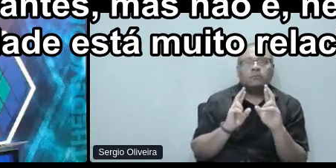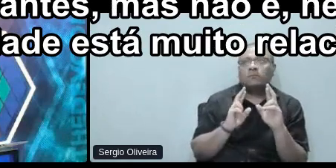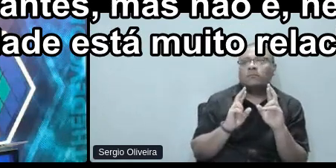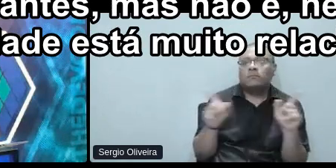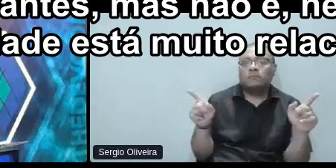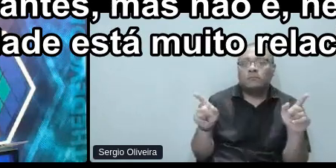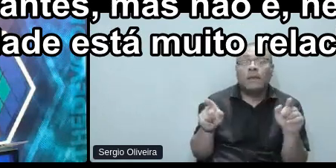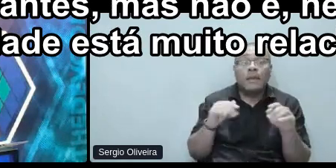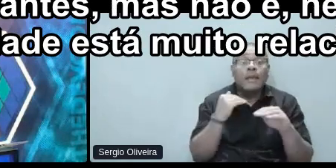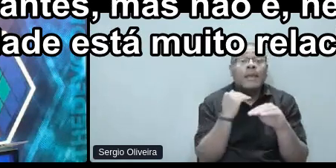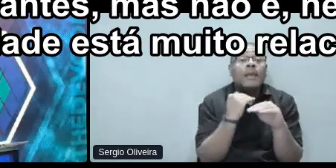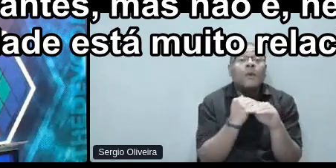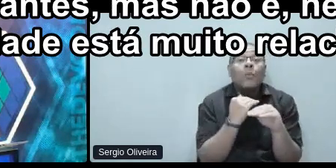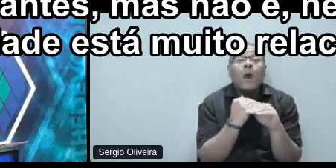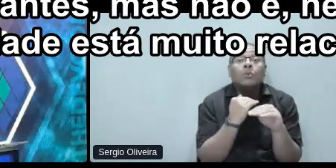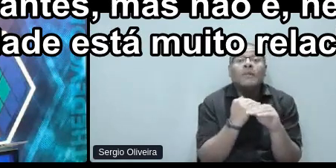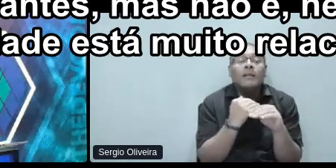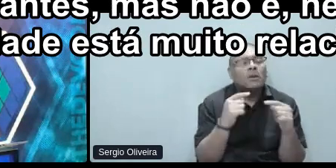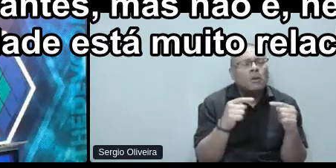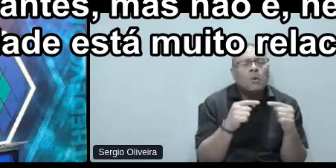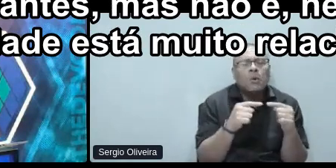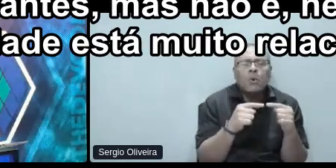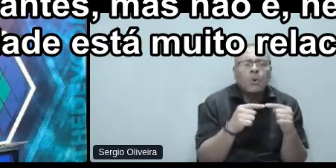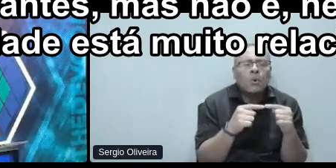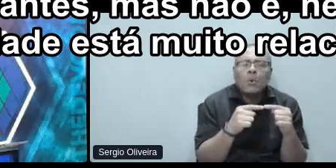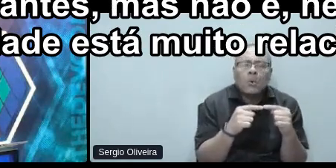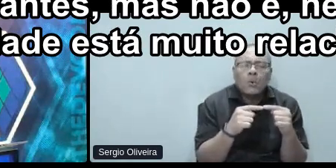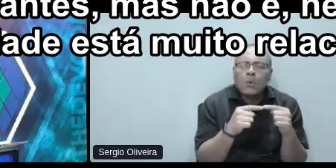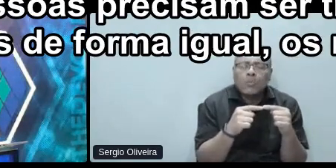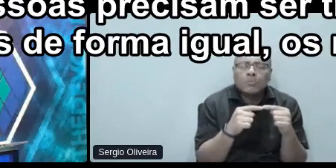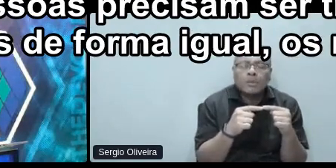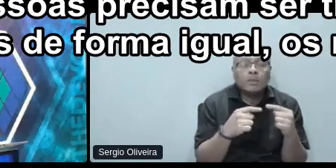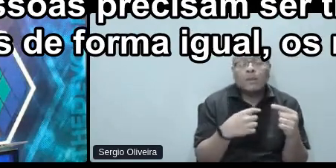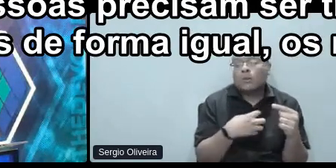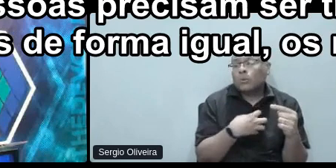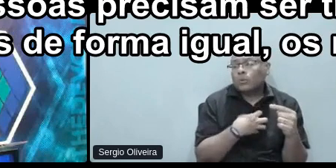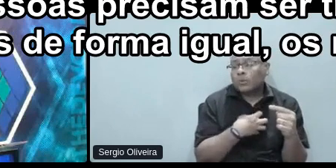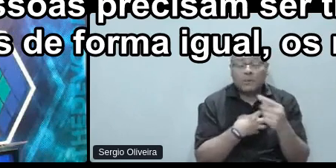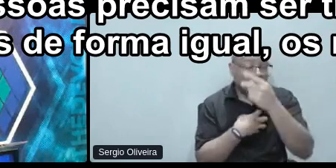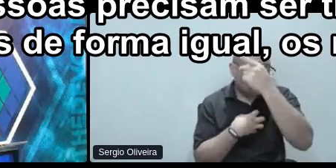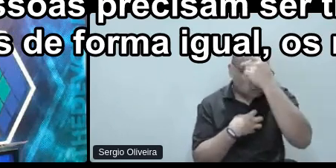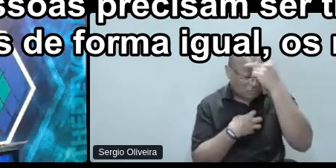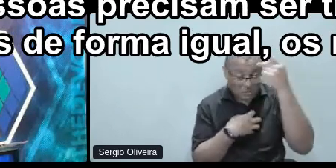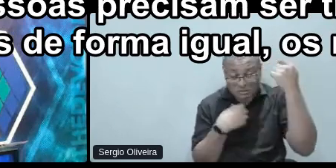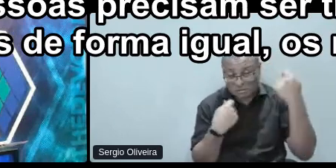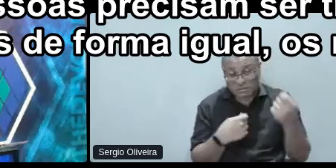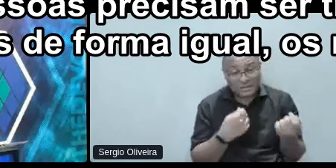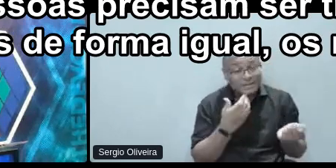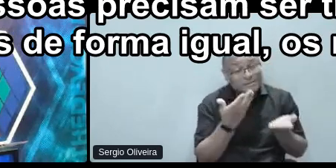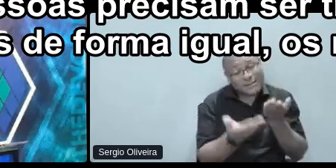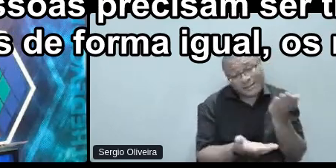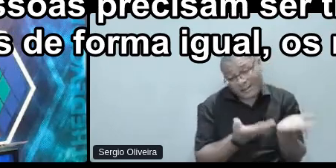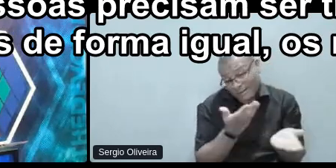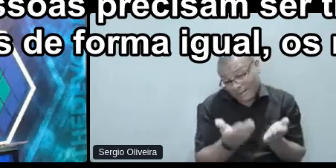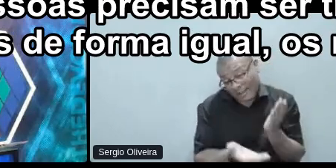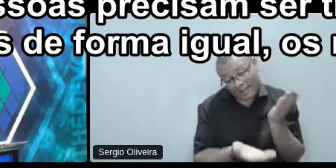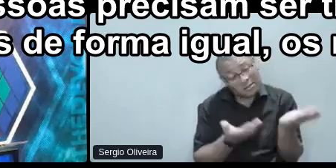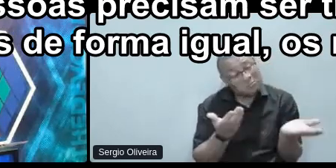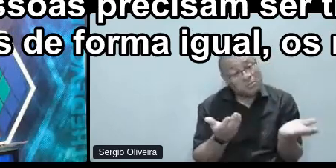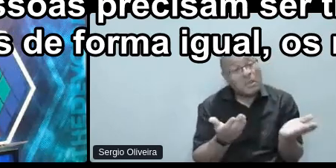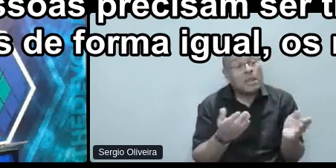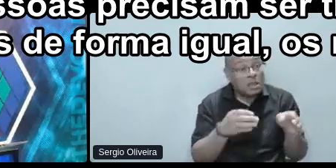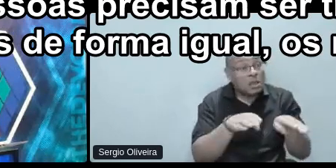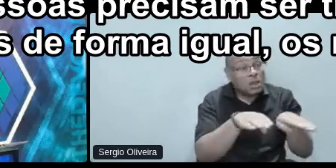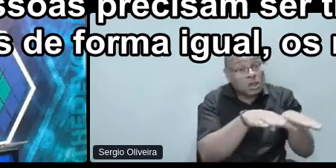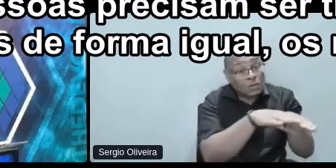por exemplo, a igualdade está muito relacionada à forma que as pessoas precisam ser tratadas, precisam ser tratadas de forma igual,